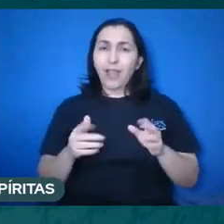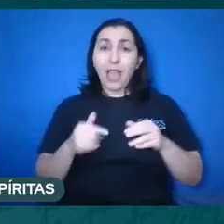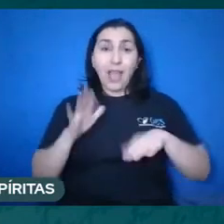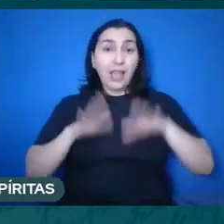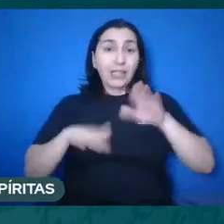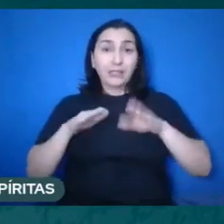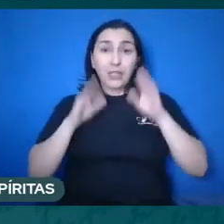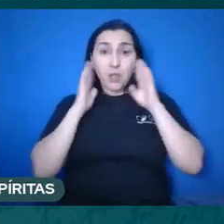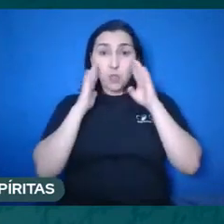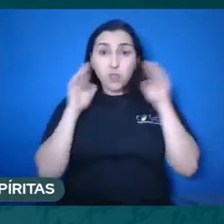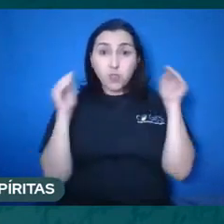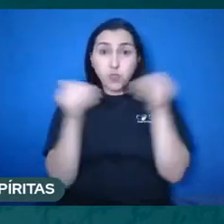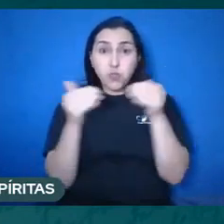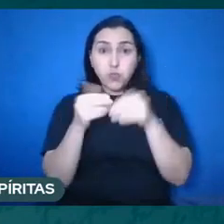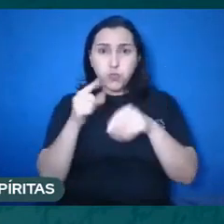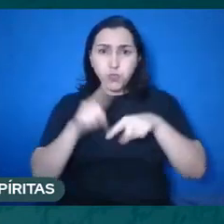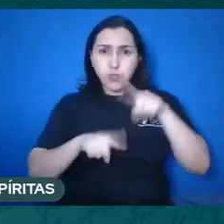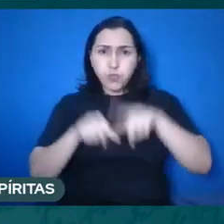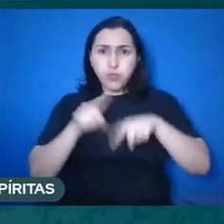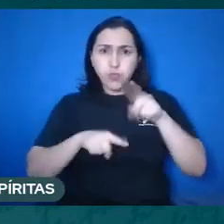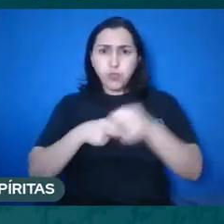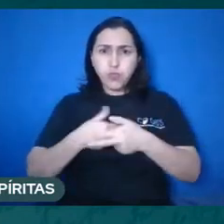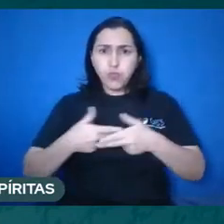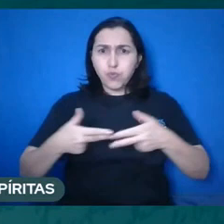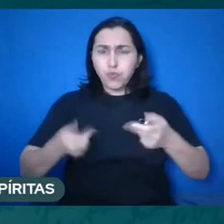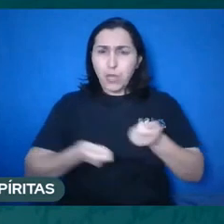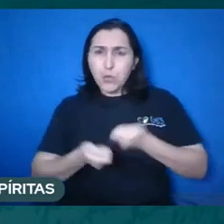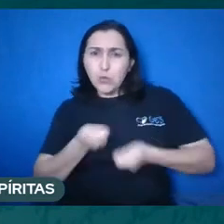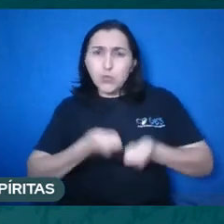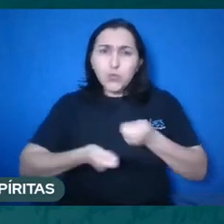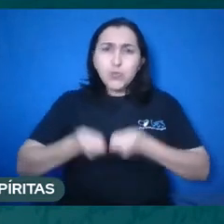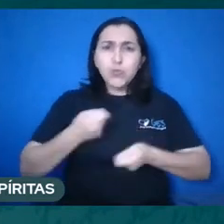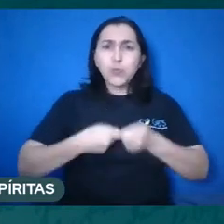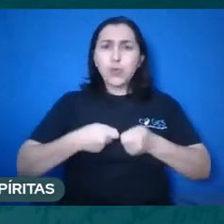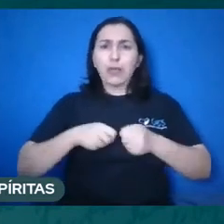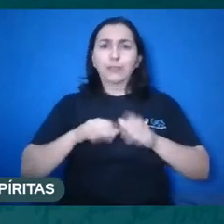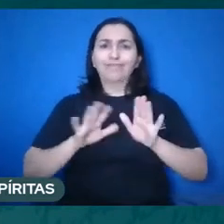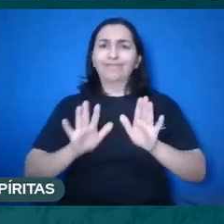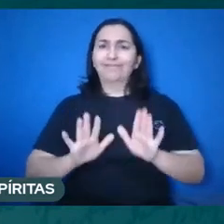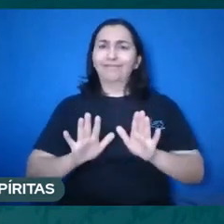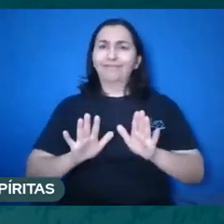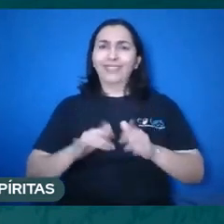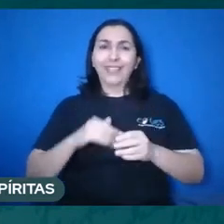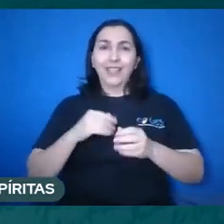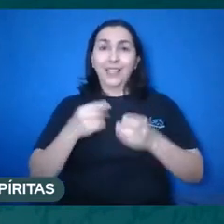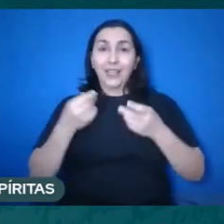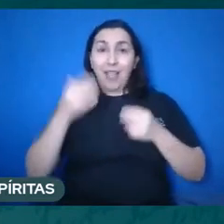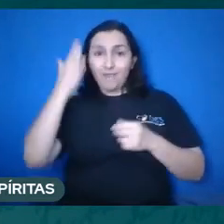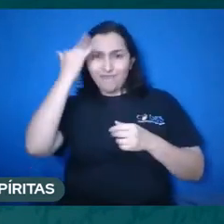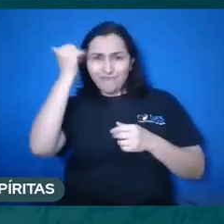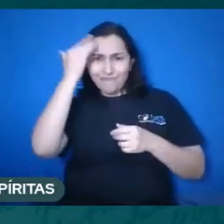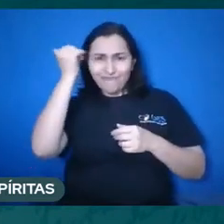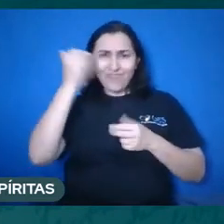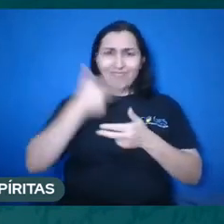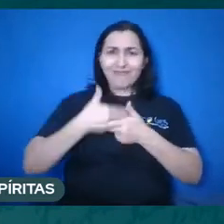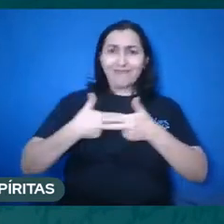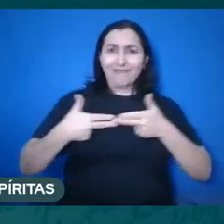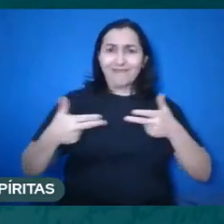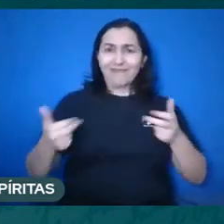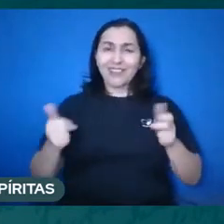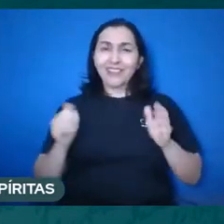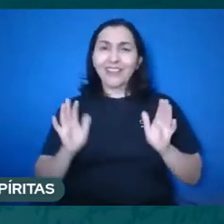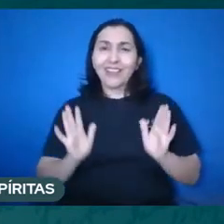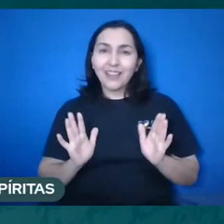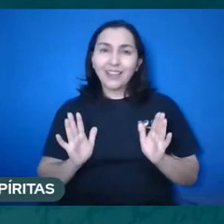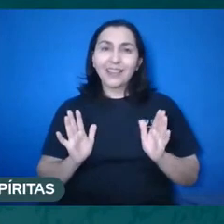financeiro, né? Na questão da vida material, no sucesso na internet, né? Gurizada hoje em dia está, sucesso